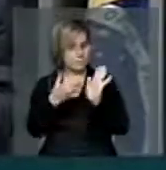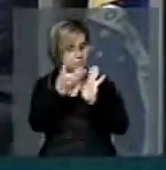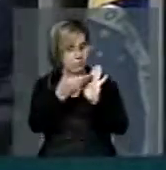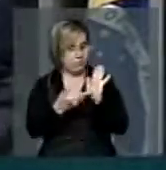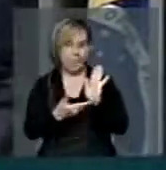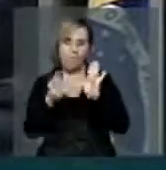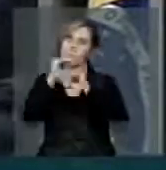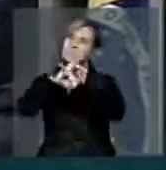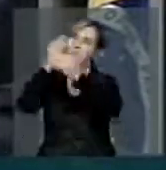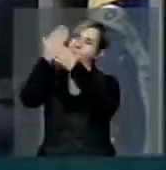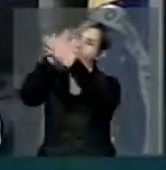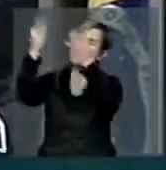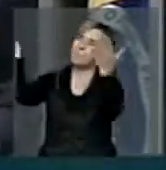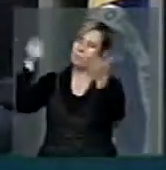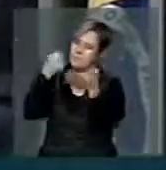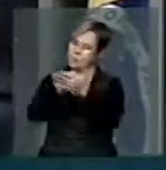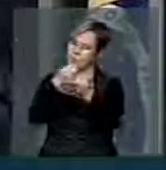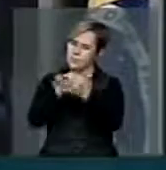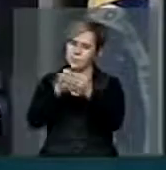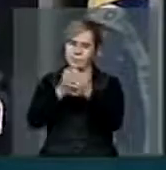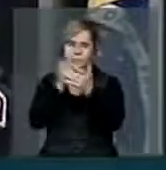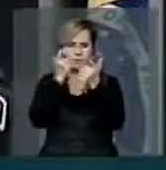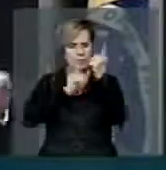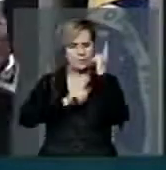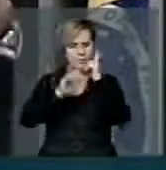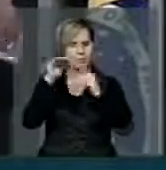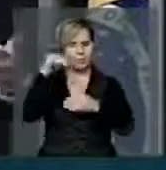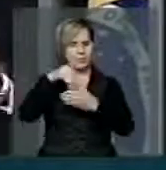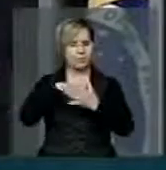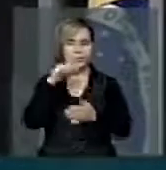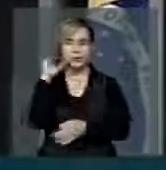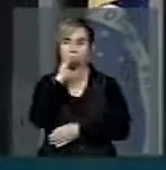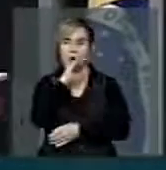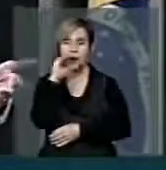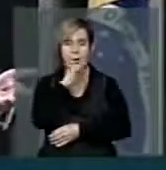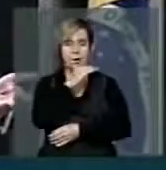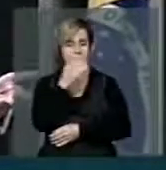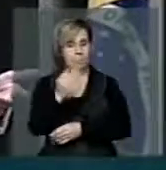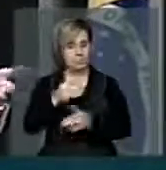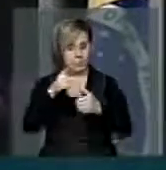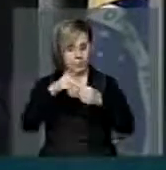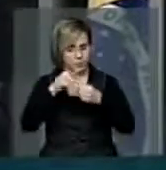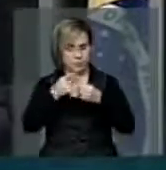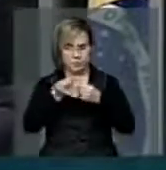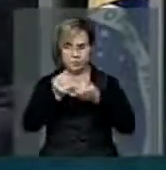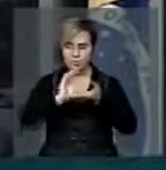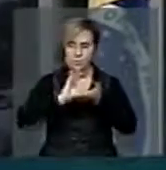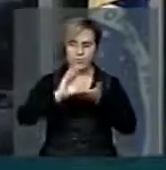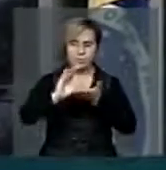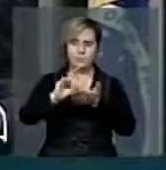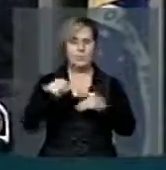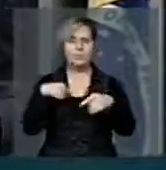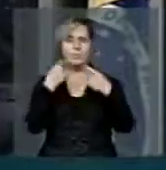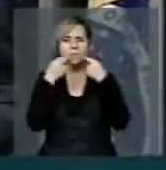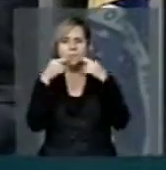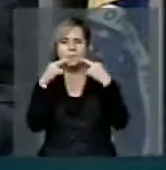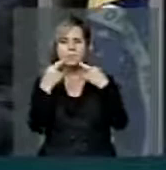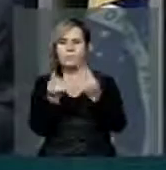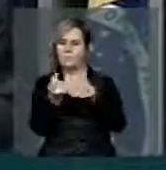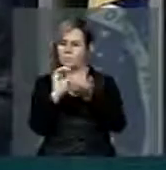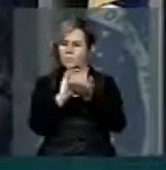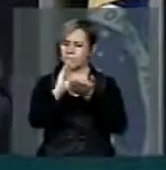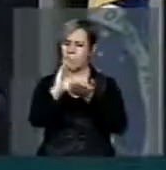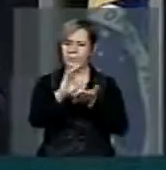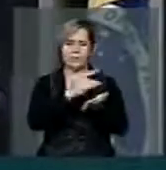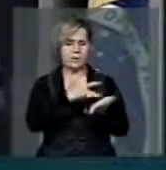alunos pressionando para votarmos logo esses royalties. Nós estamos reclamando por recursos para a